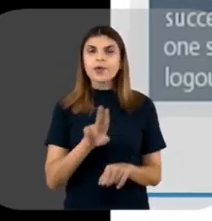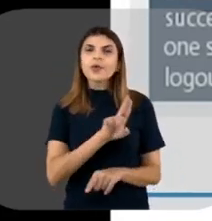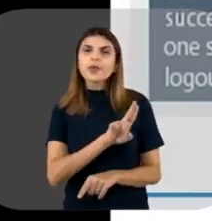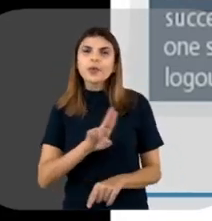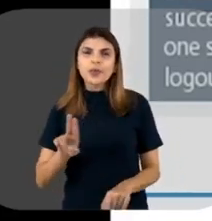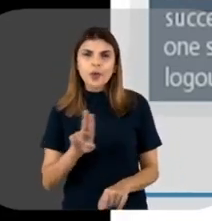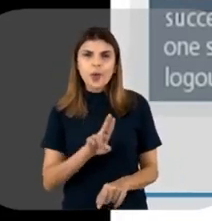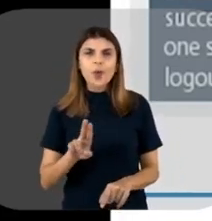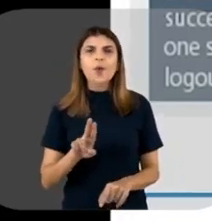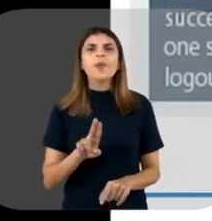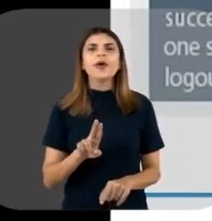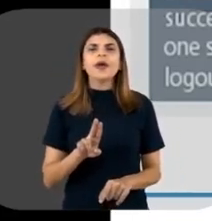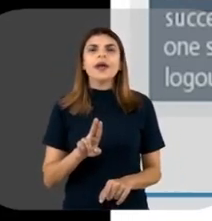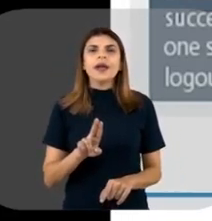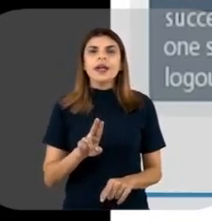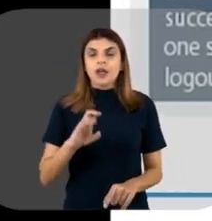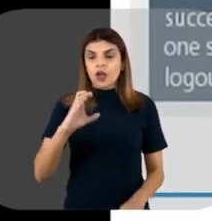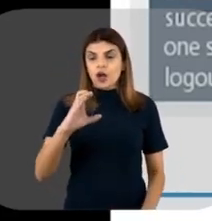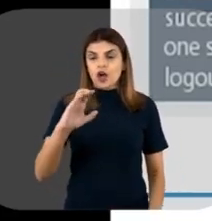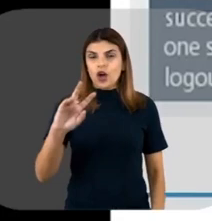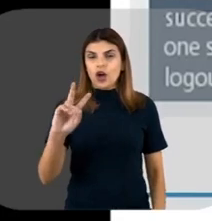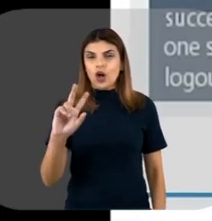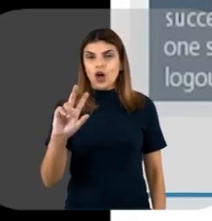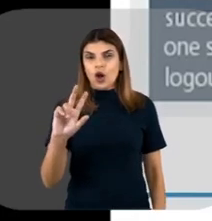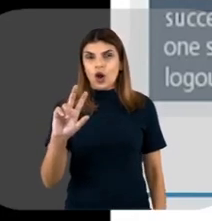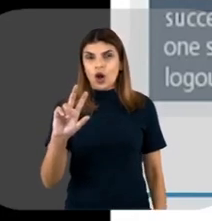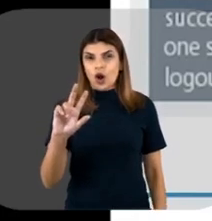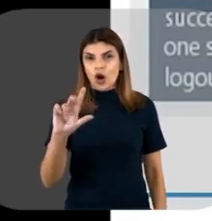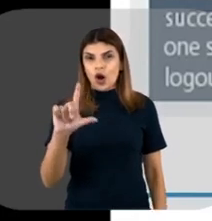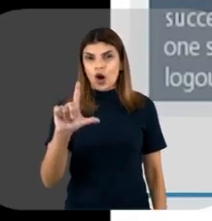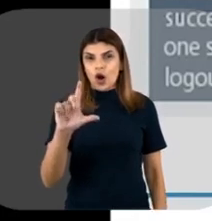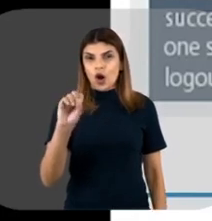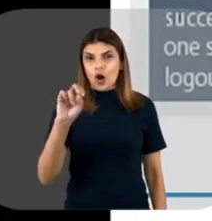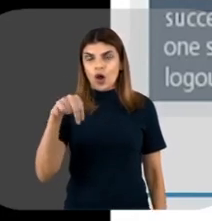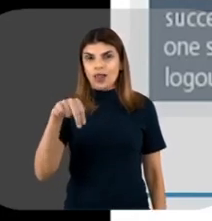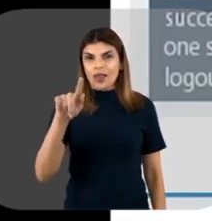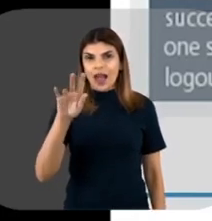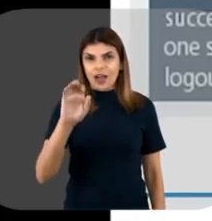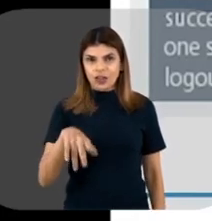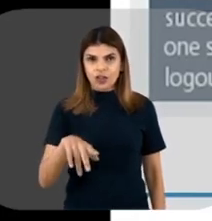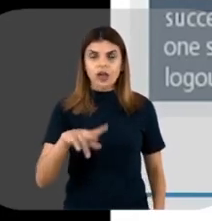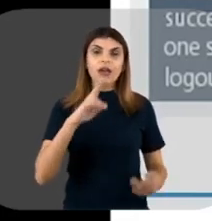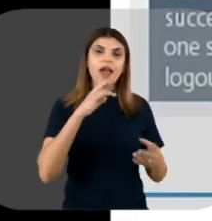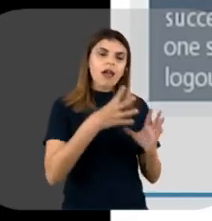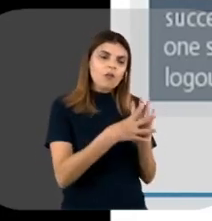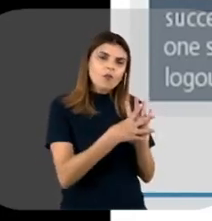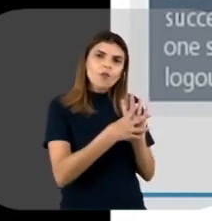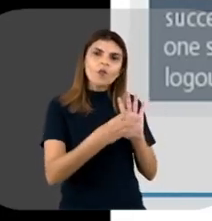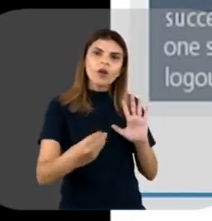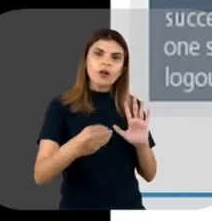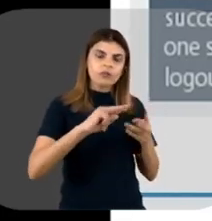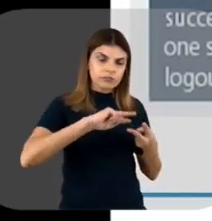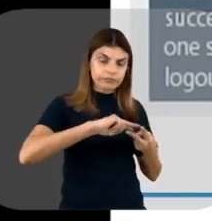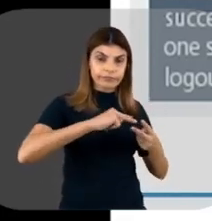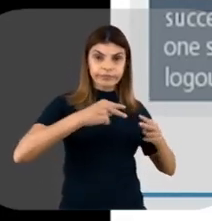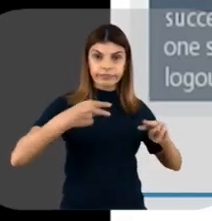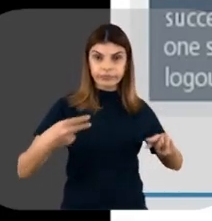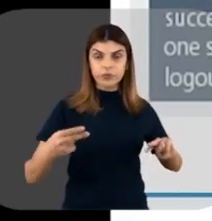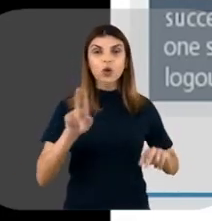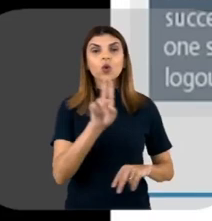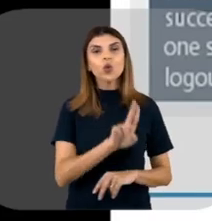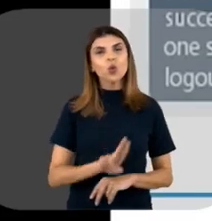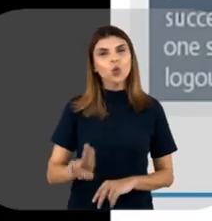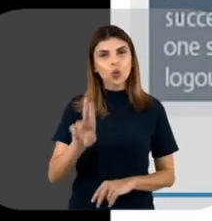chama clonagem, vamos dizer, heteróloga, né? Porque é a clonagem